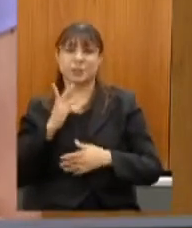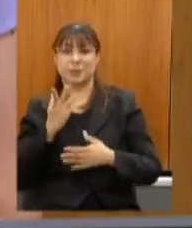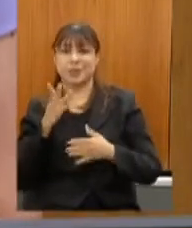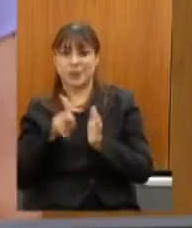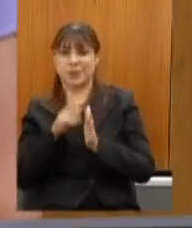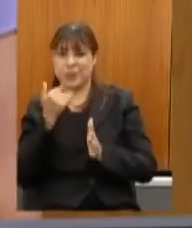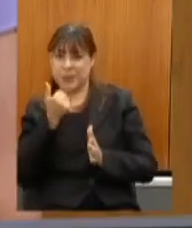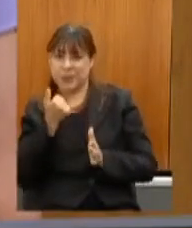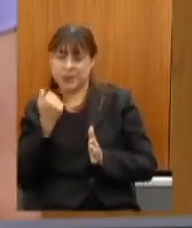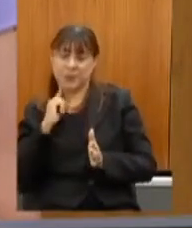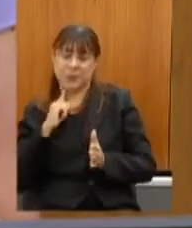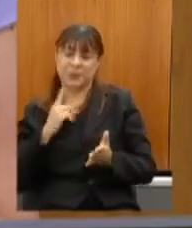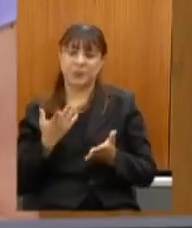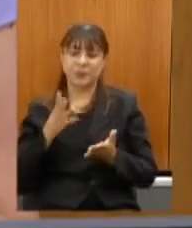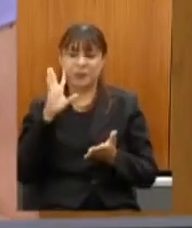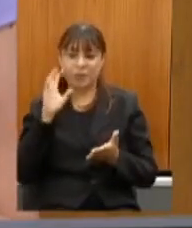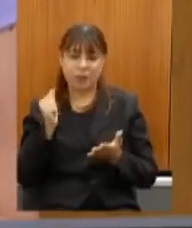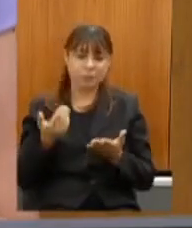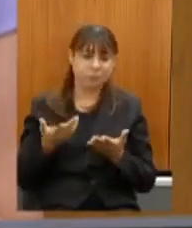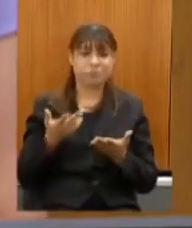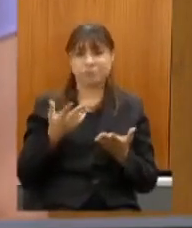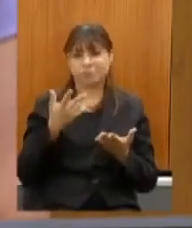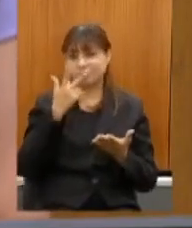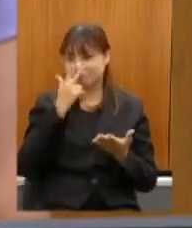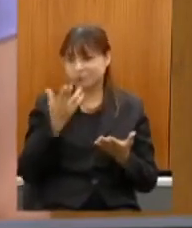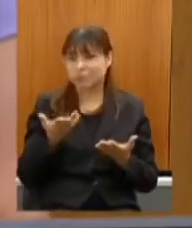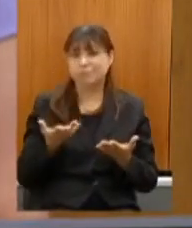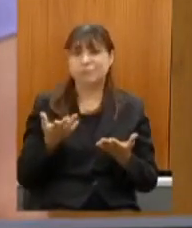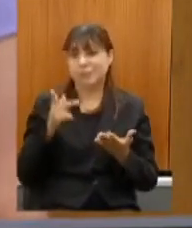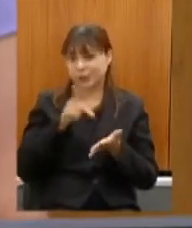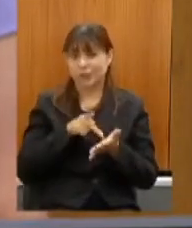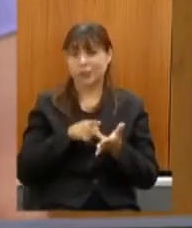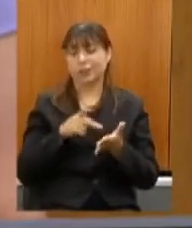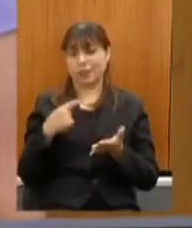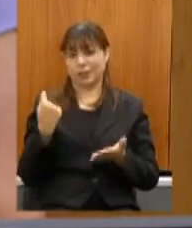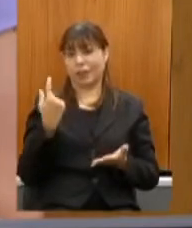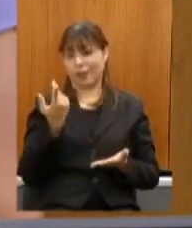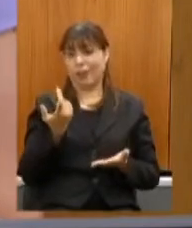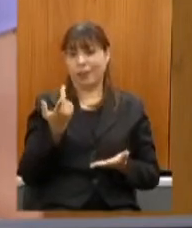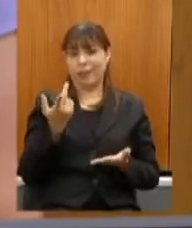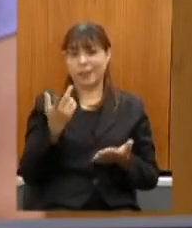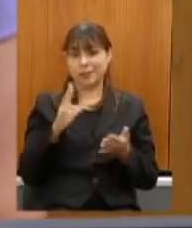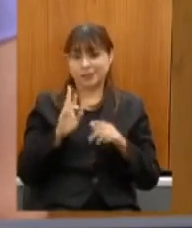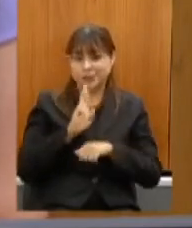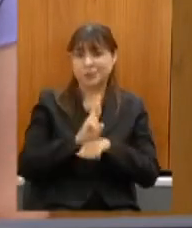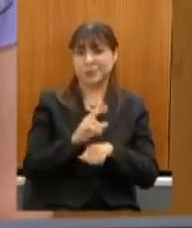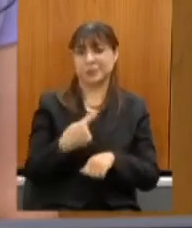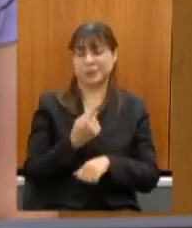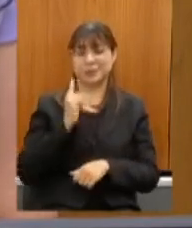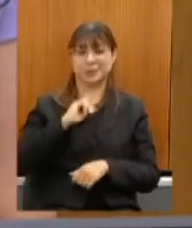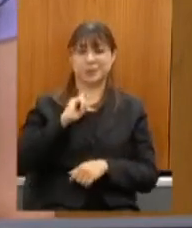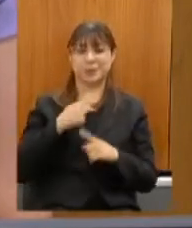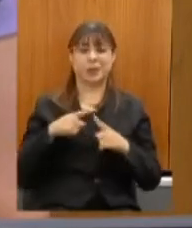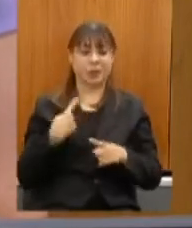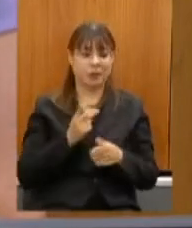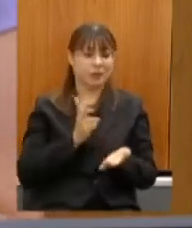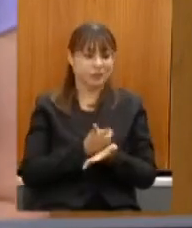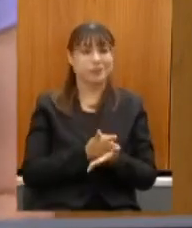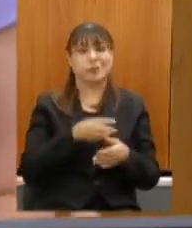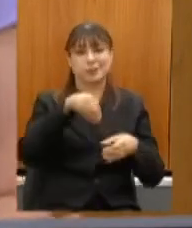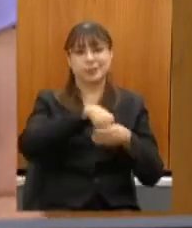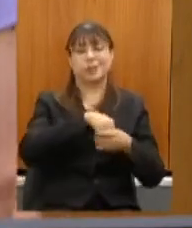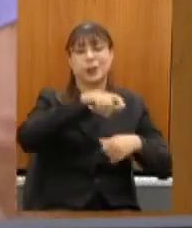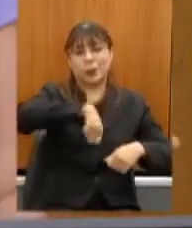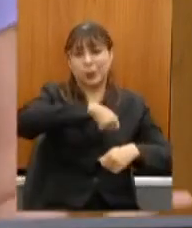aproxima do que de fato a gente é acho que Minas a gente está sempre na cozinha então a gente poder